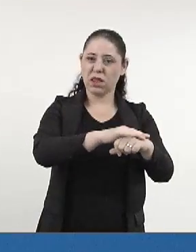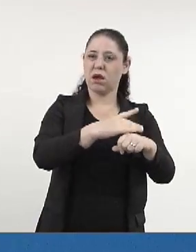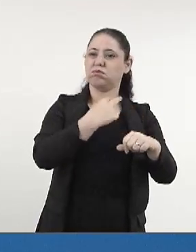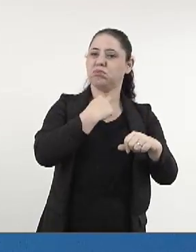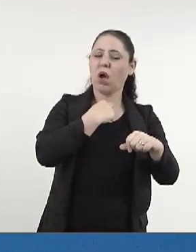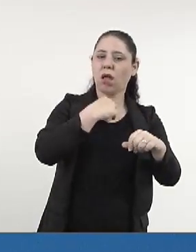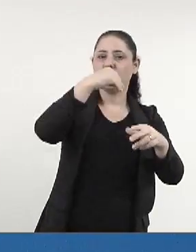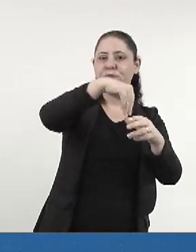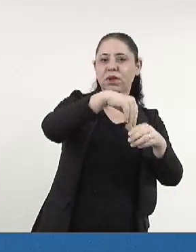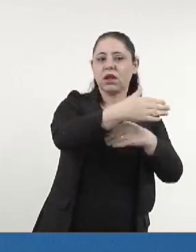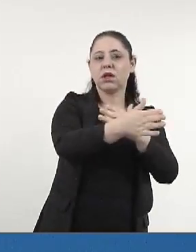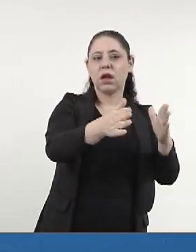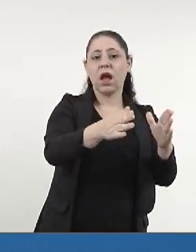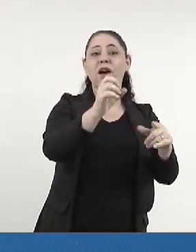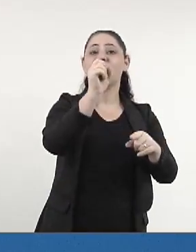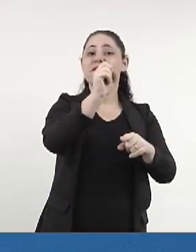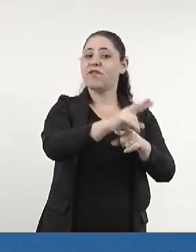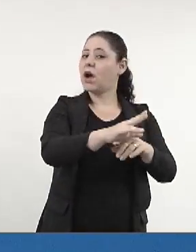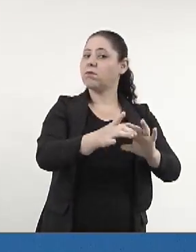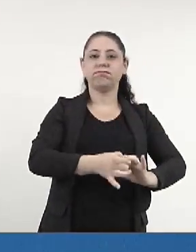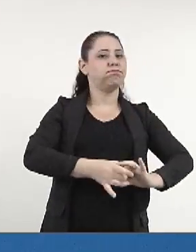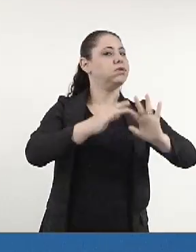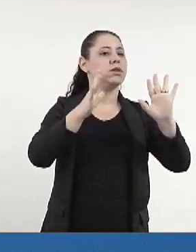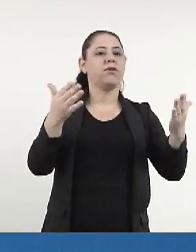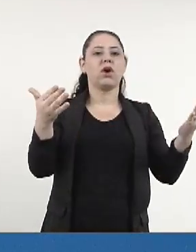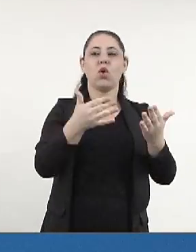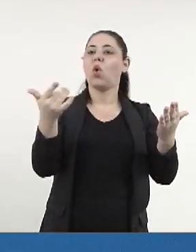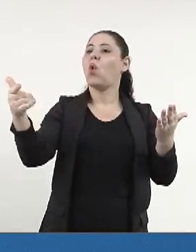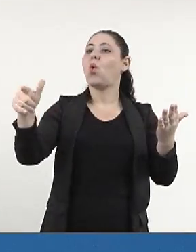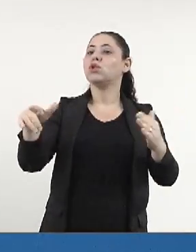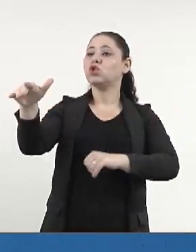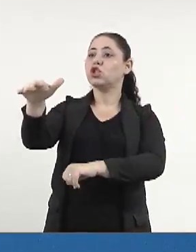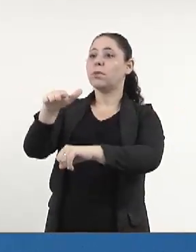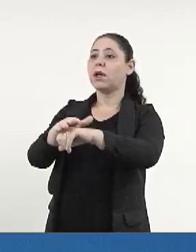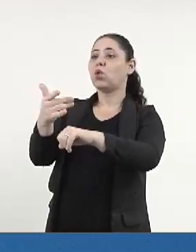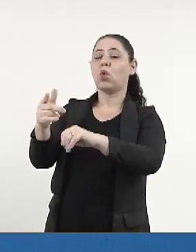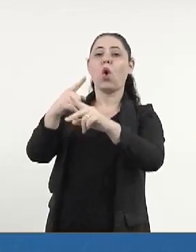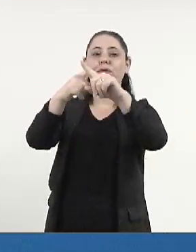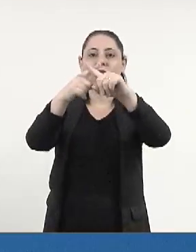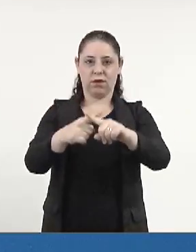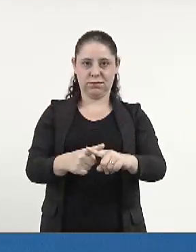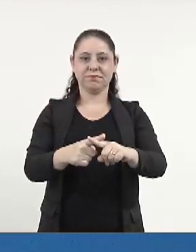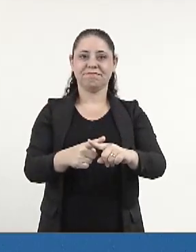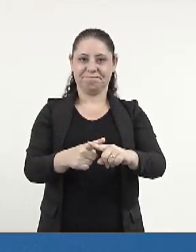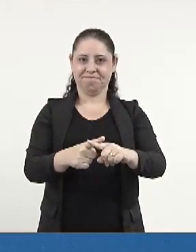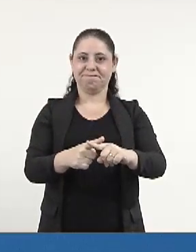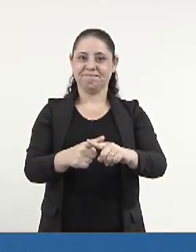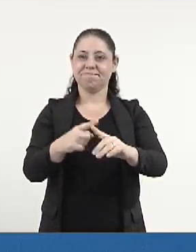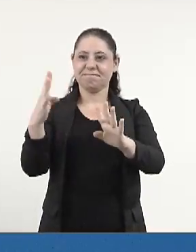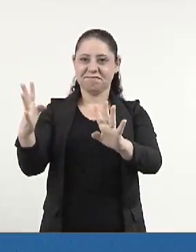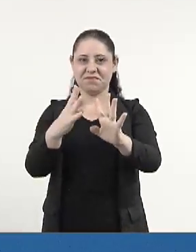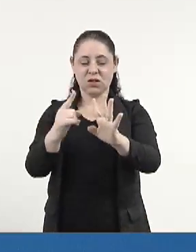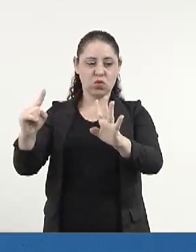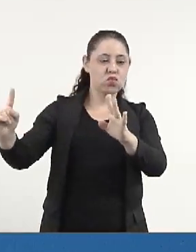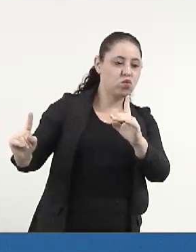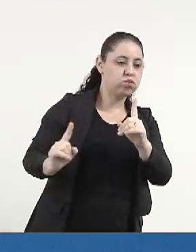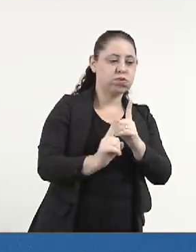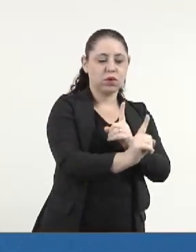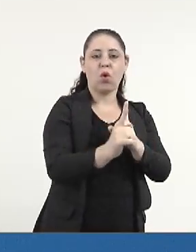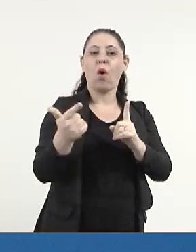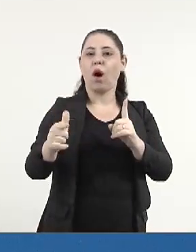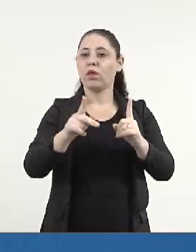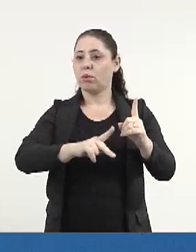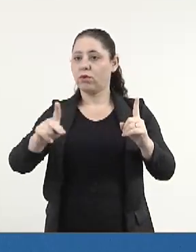aquela vaga tem que estar à disposição para a chamada de concursados, outros professores